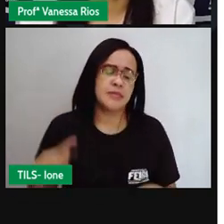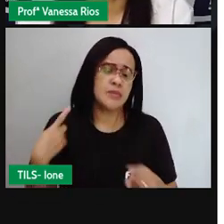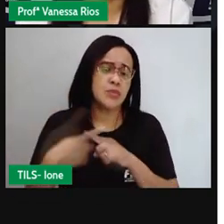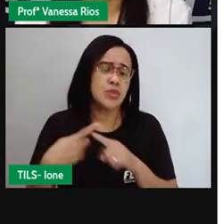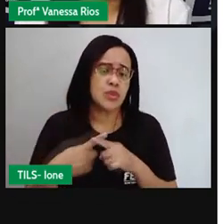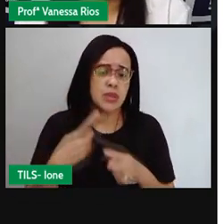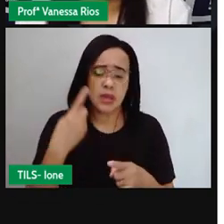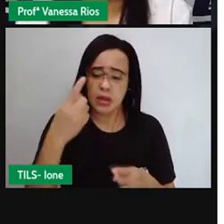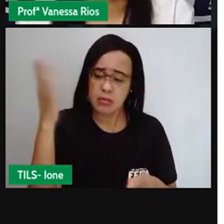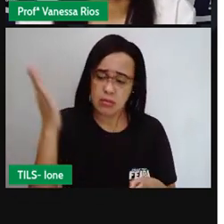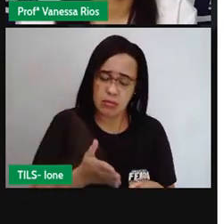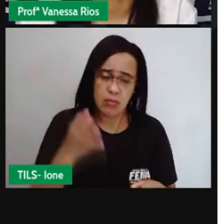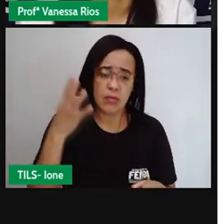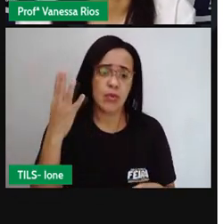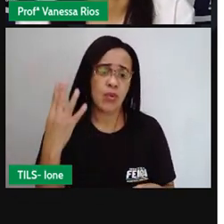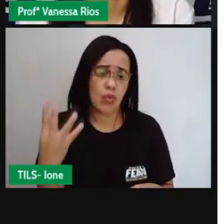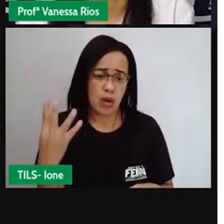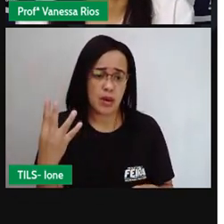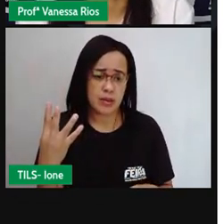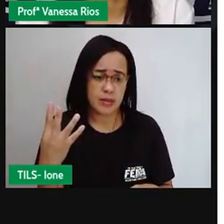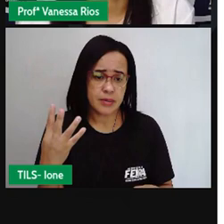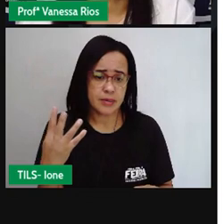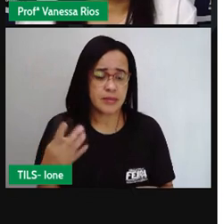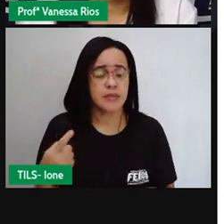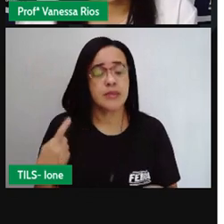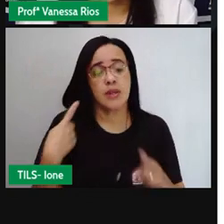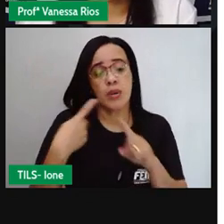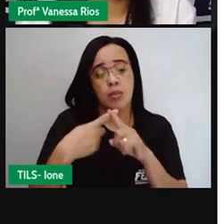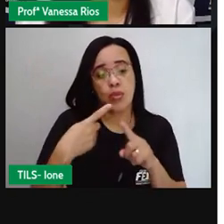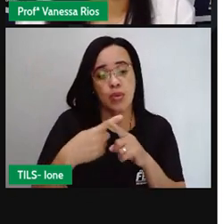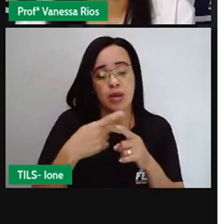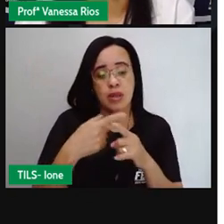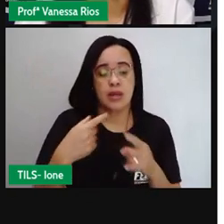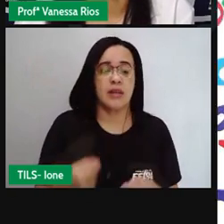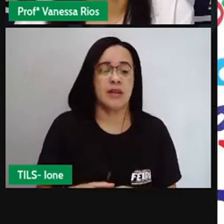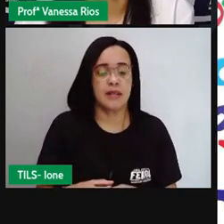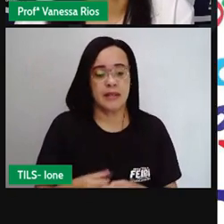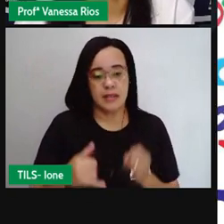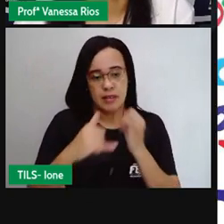volta está sendo dividida aí em quatro partes.